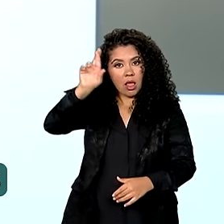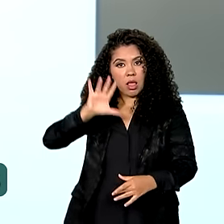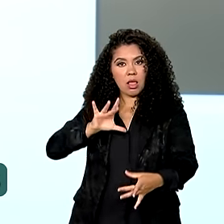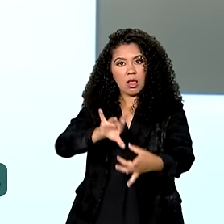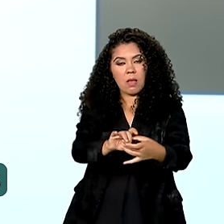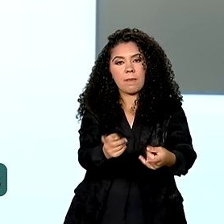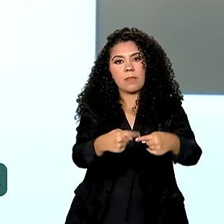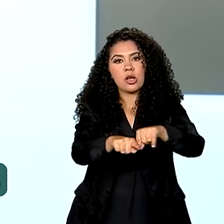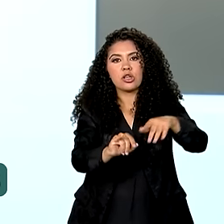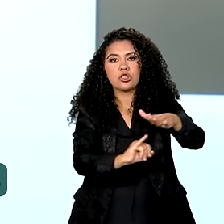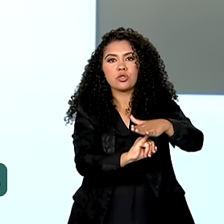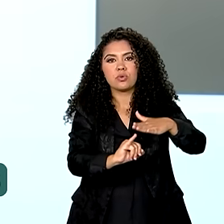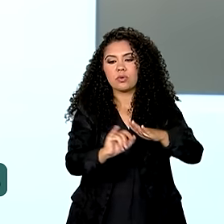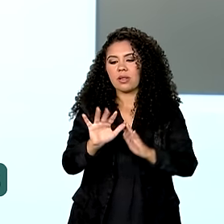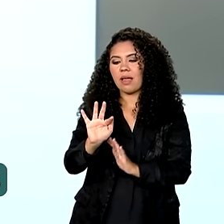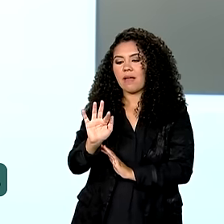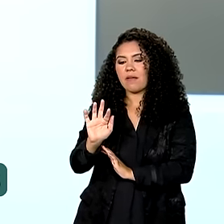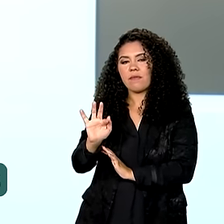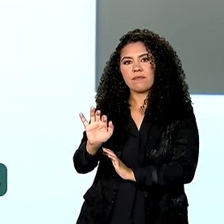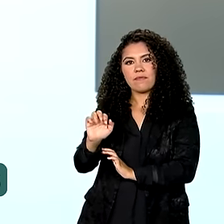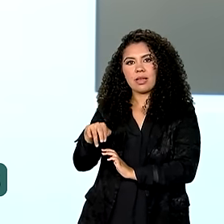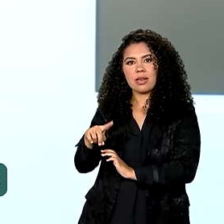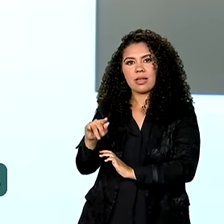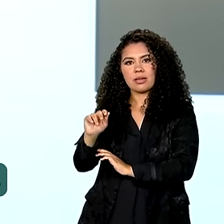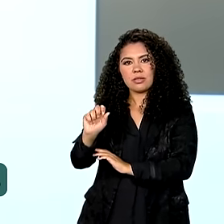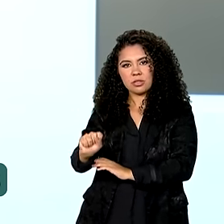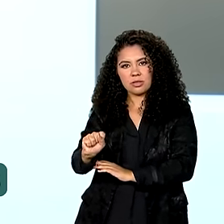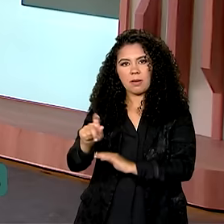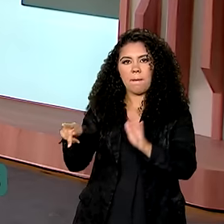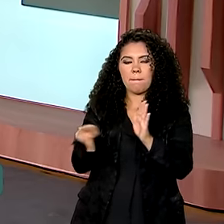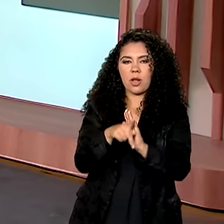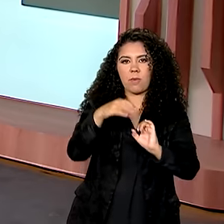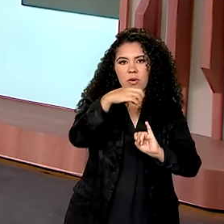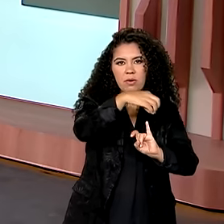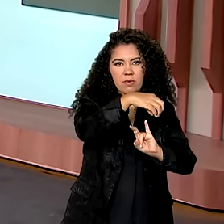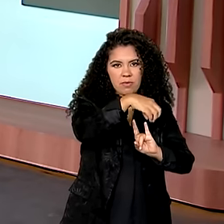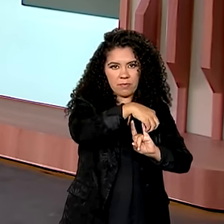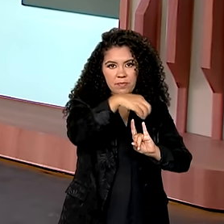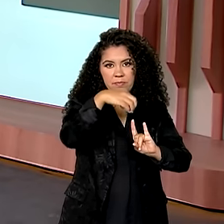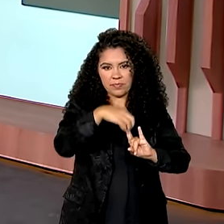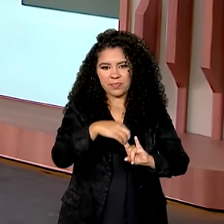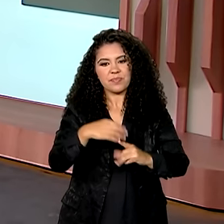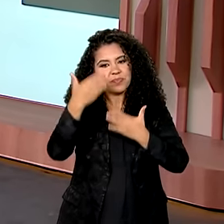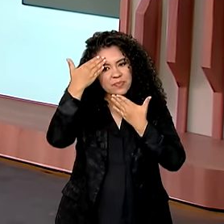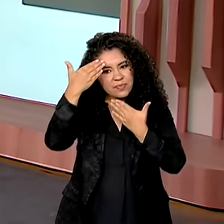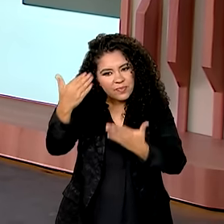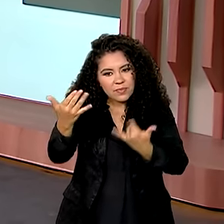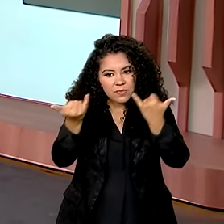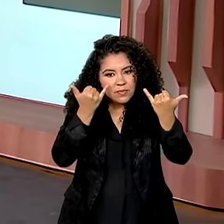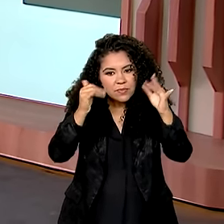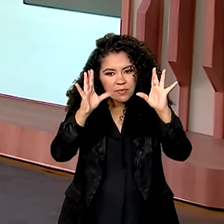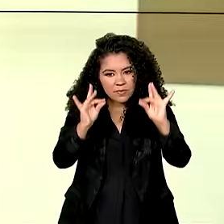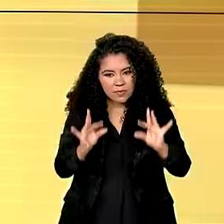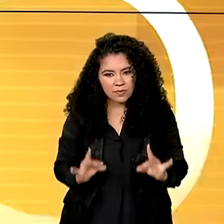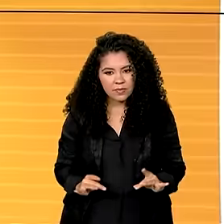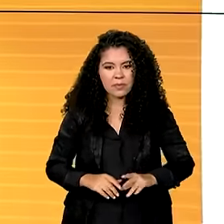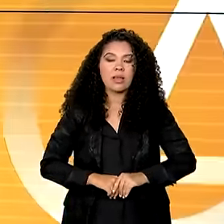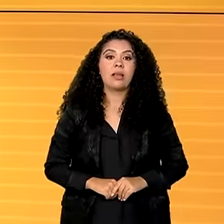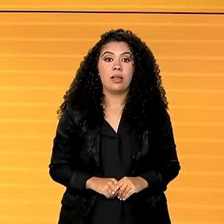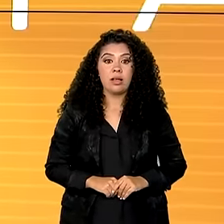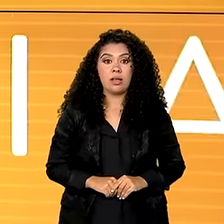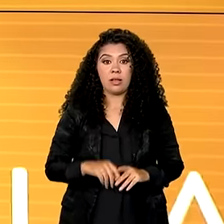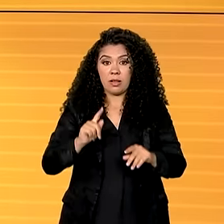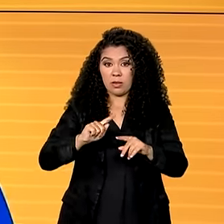com o Instituto Fernandes Figueira, da Fiocruz. Está certo, Dimas. Obrigada pelas suas informações. E